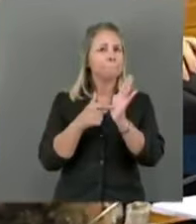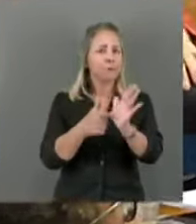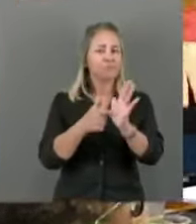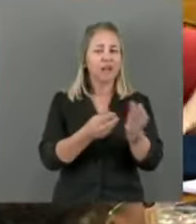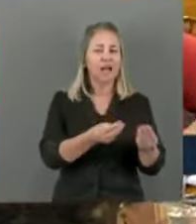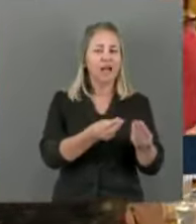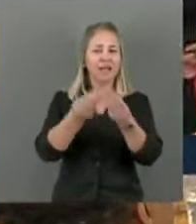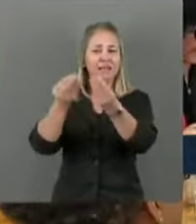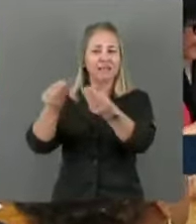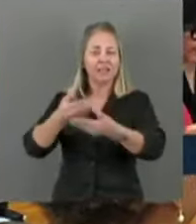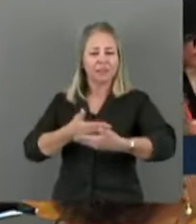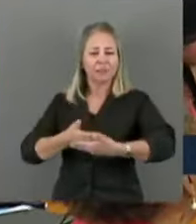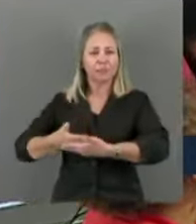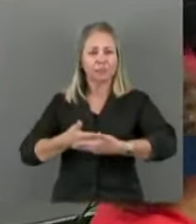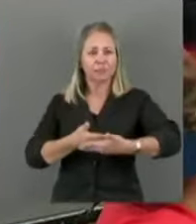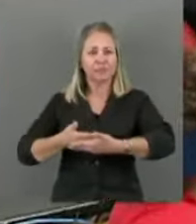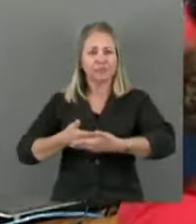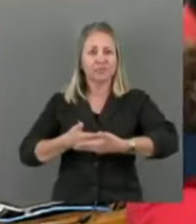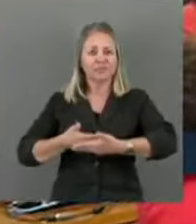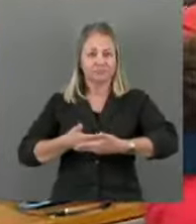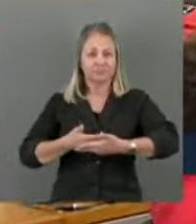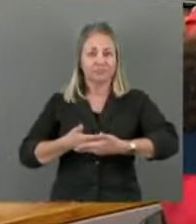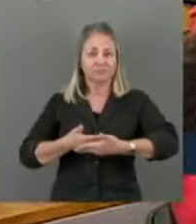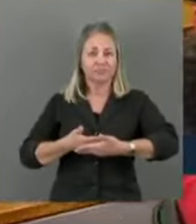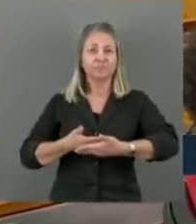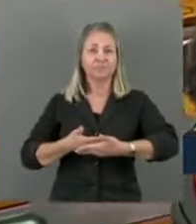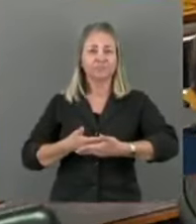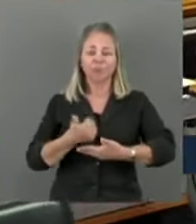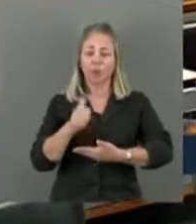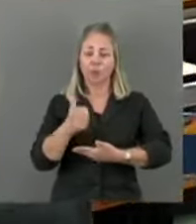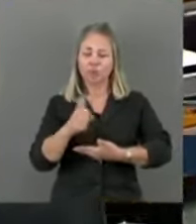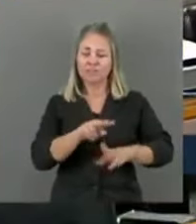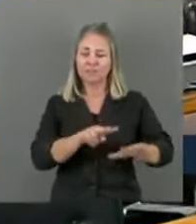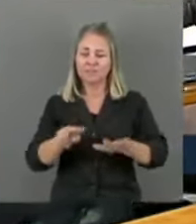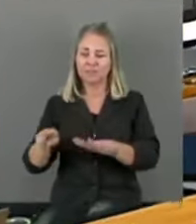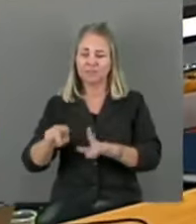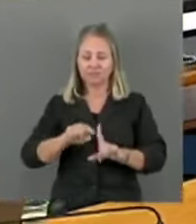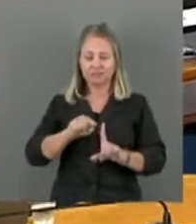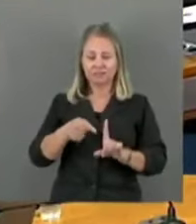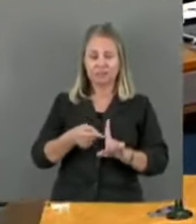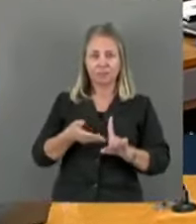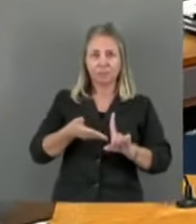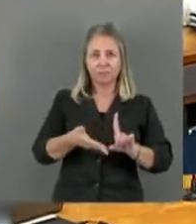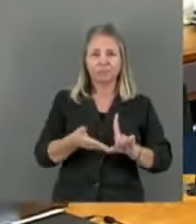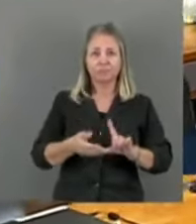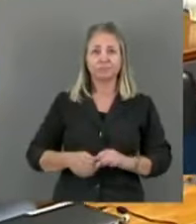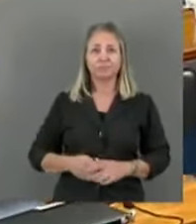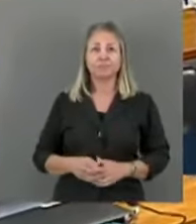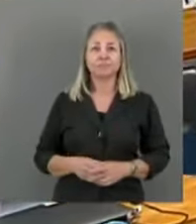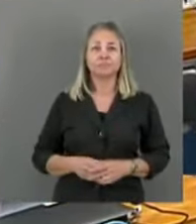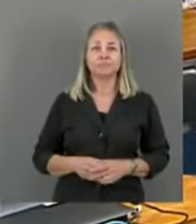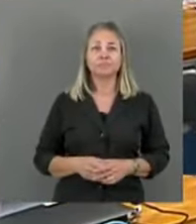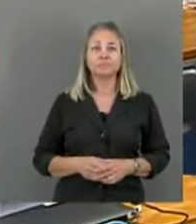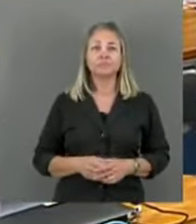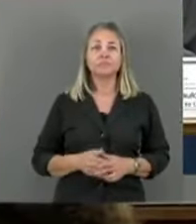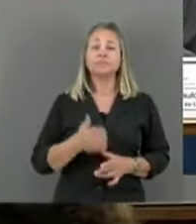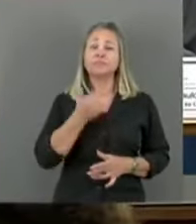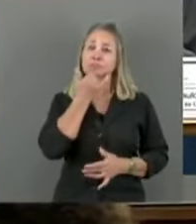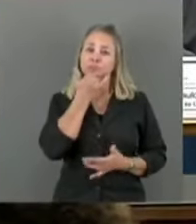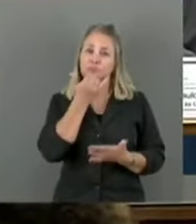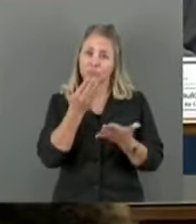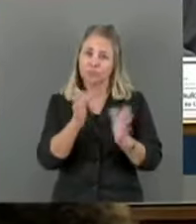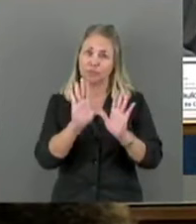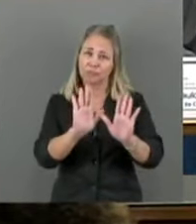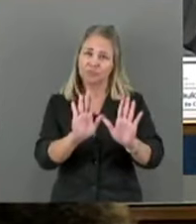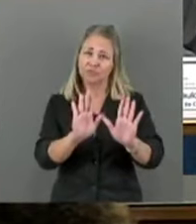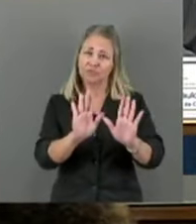entrega dessa criança com 11 semanas de gestação. Doutor Girão, por favor, eu vou pedir uma coisa. Eu